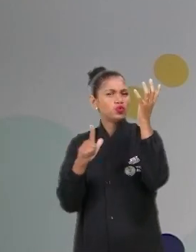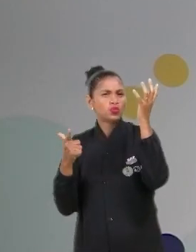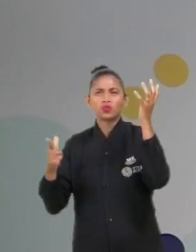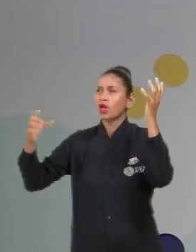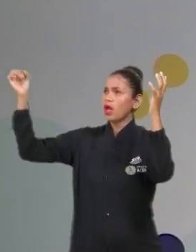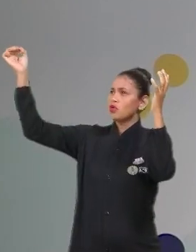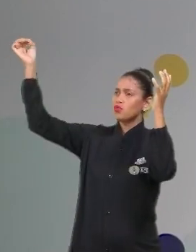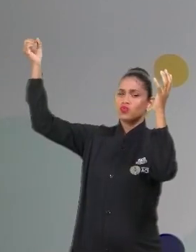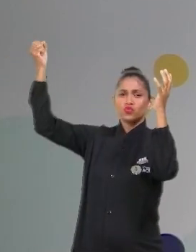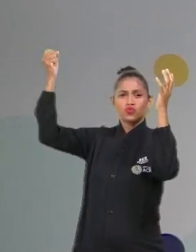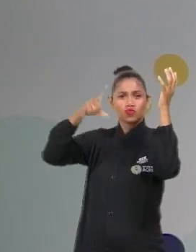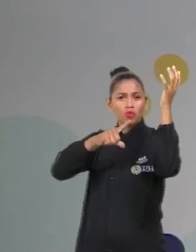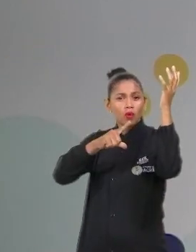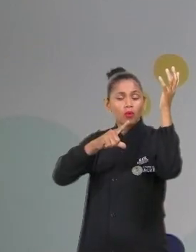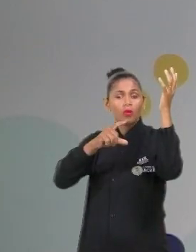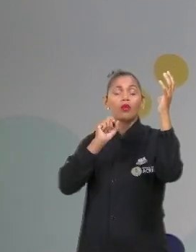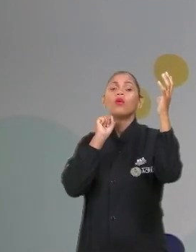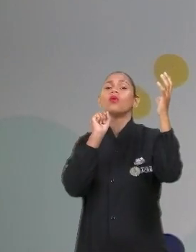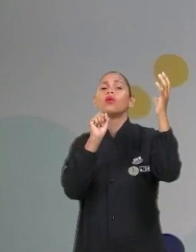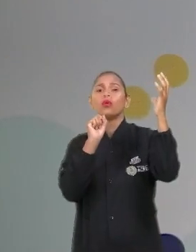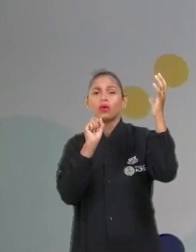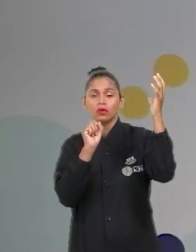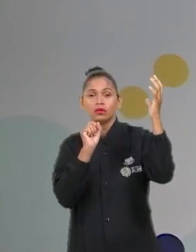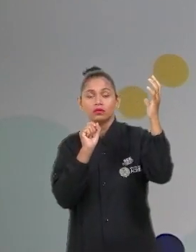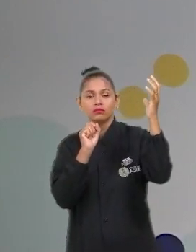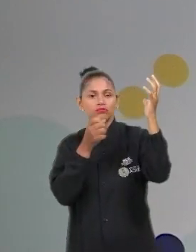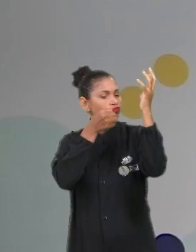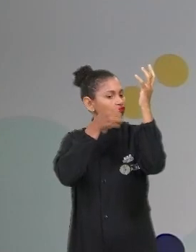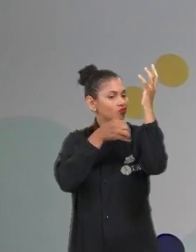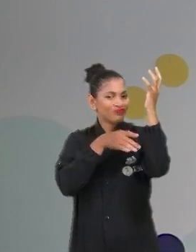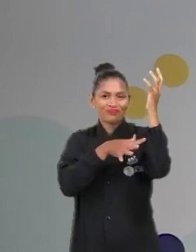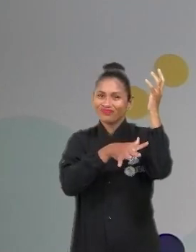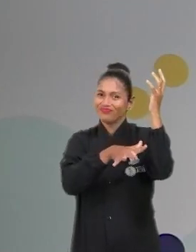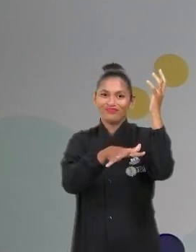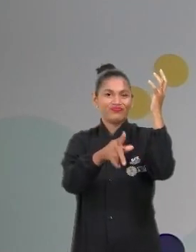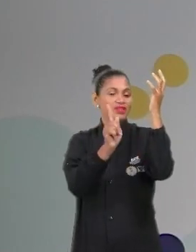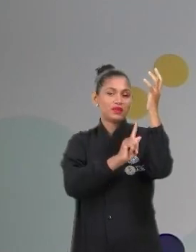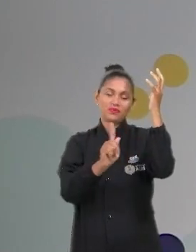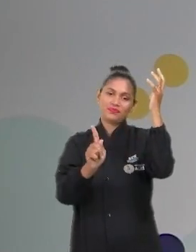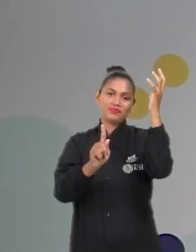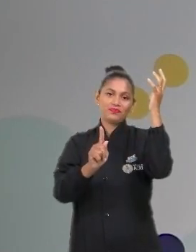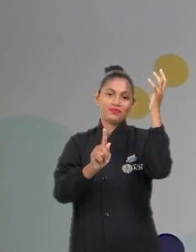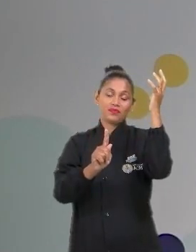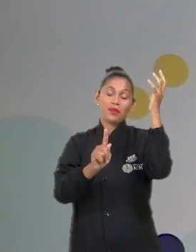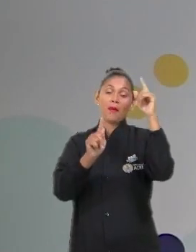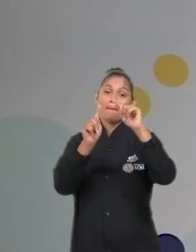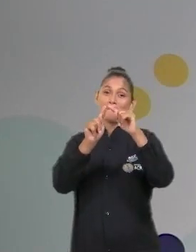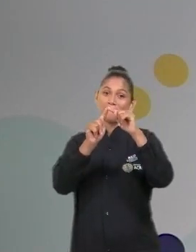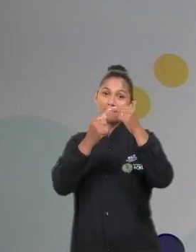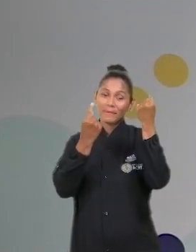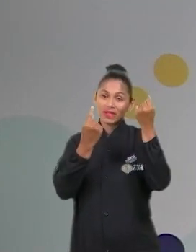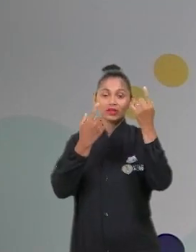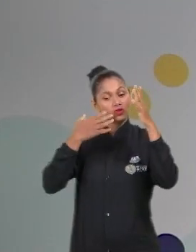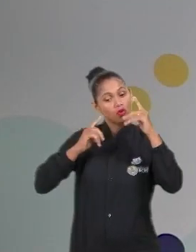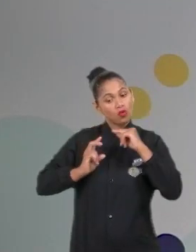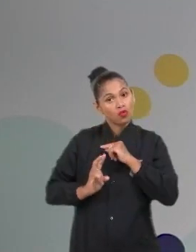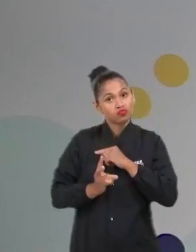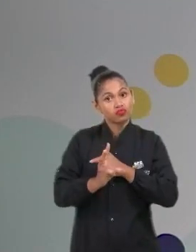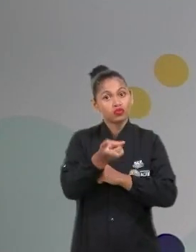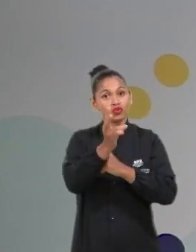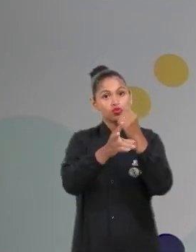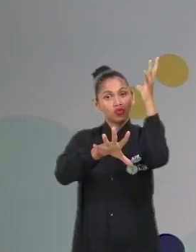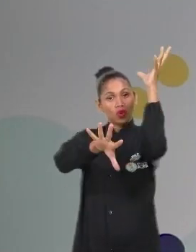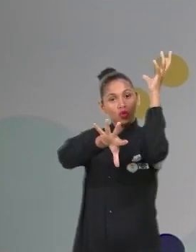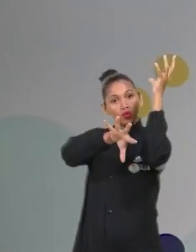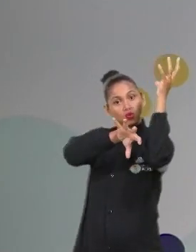noite, né? Ela não está liberando mais esse oxigênio, mas ela continua consumindo oxigênio. Aí, então, a